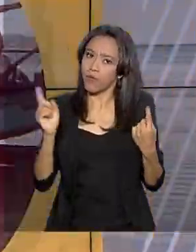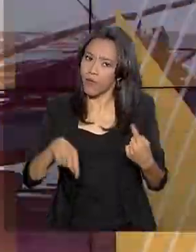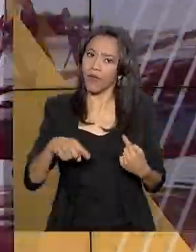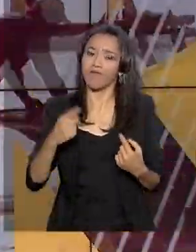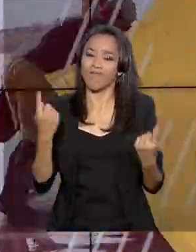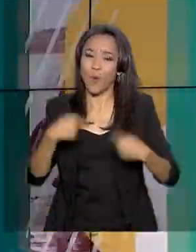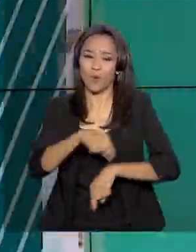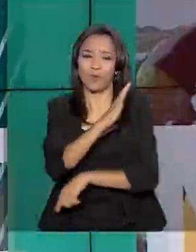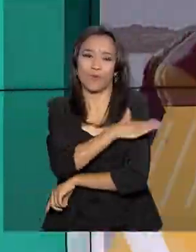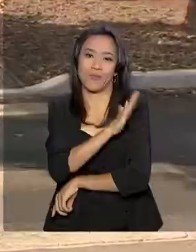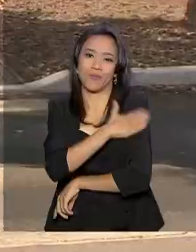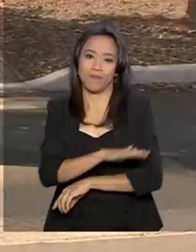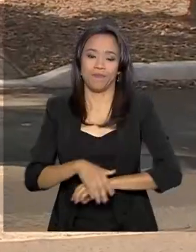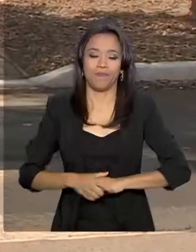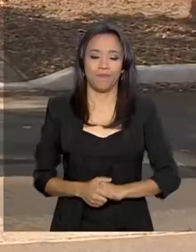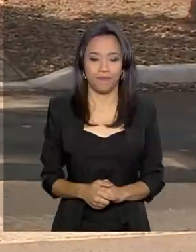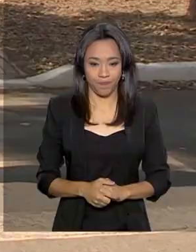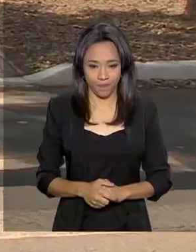o preconceito.